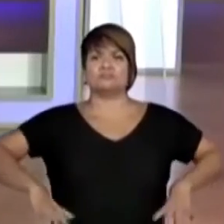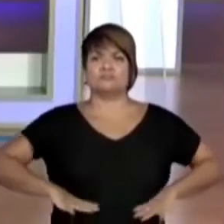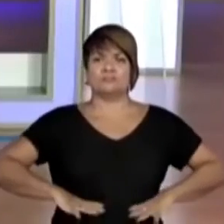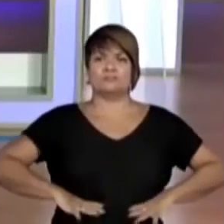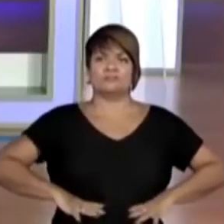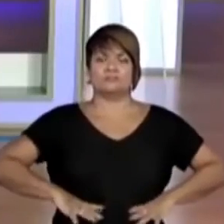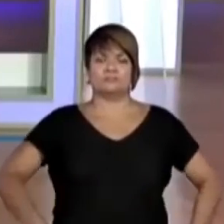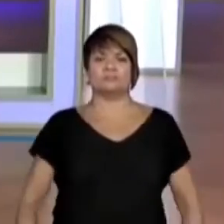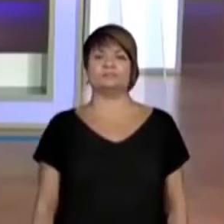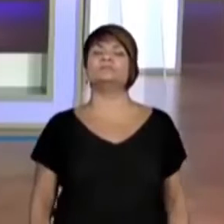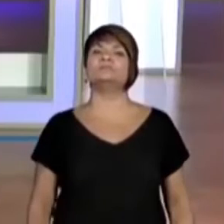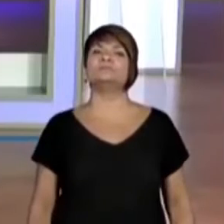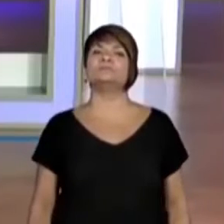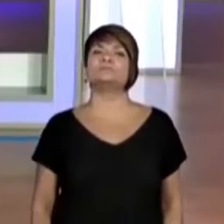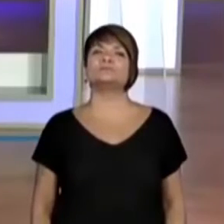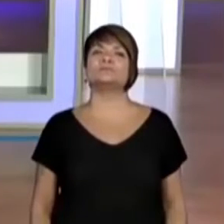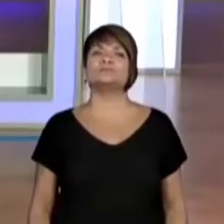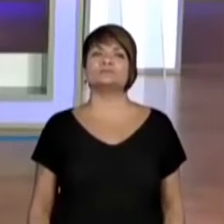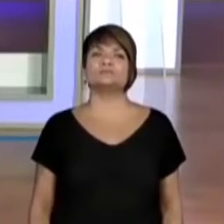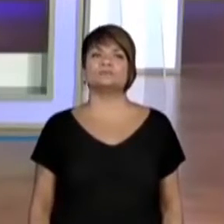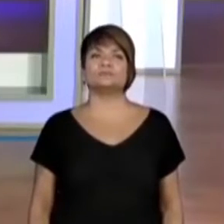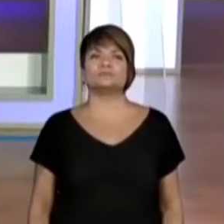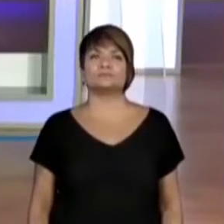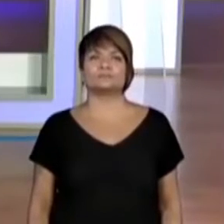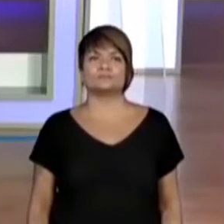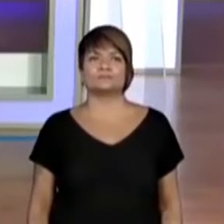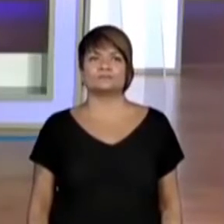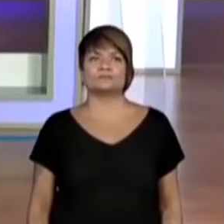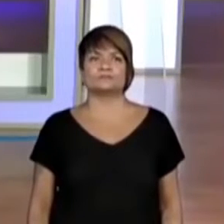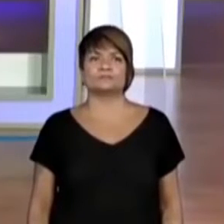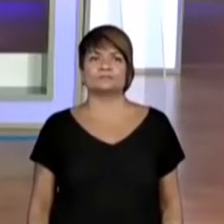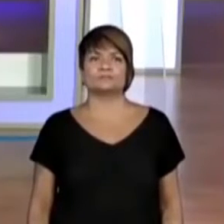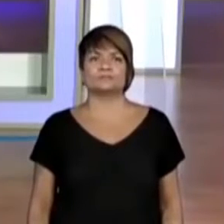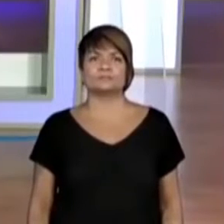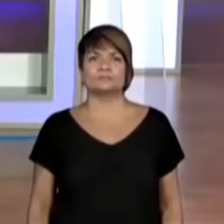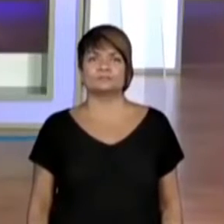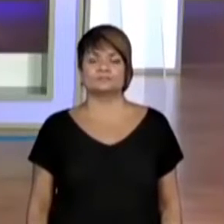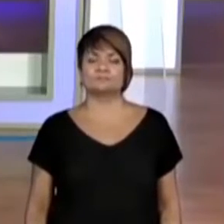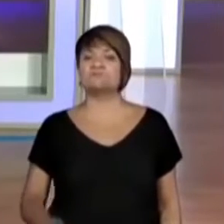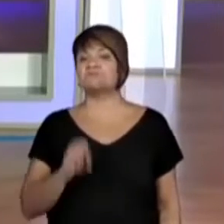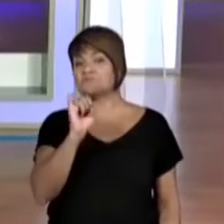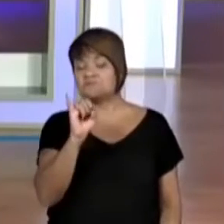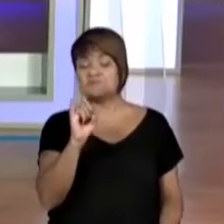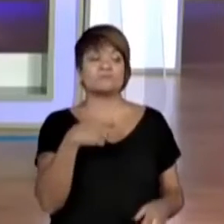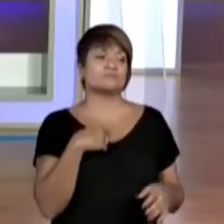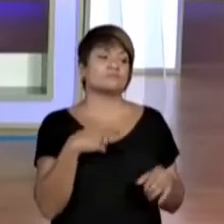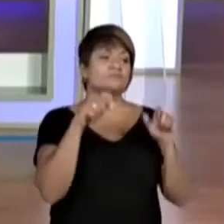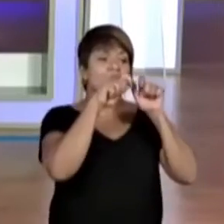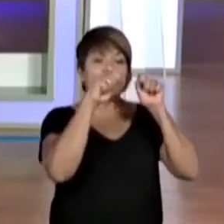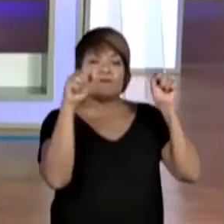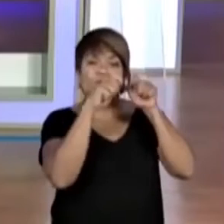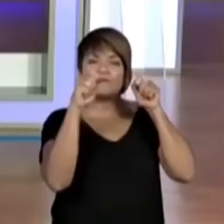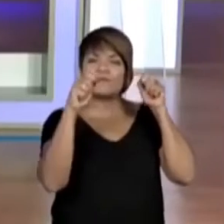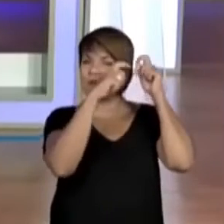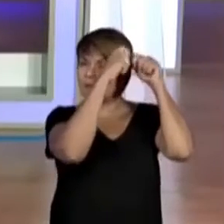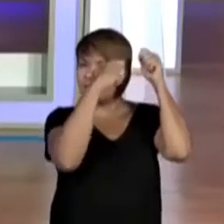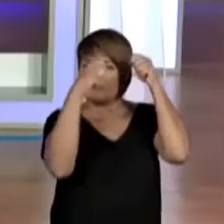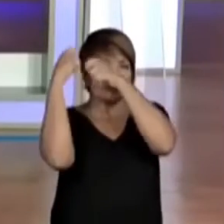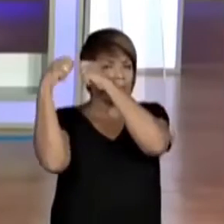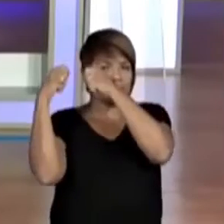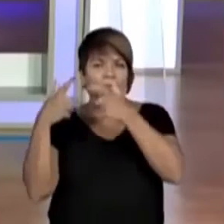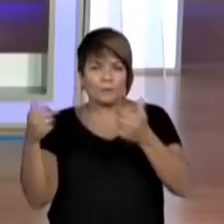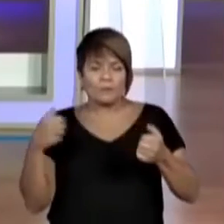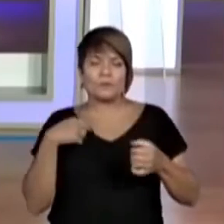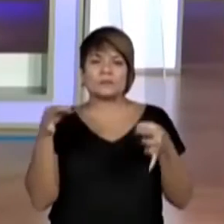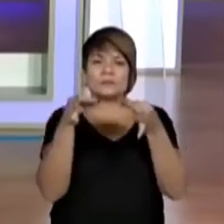fazer um cinto. Um cinto para a sua boné. Então, deixa eu... Aí, se tiver fita em casa, pode colocar fita. Se tiver